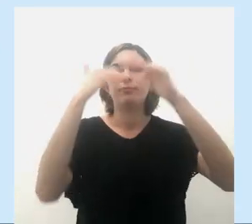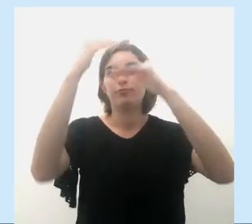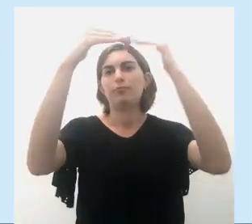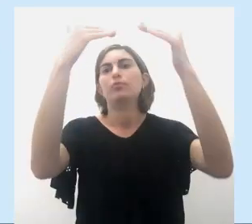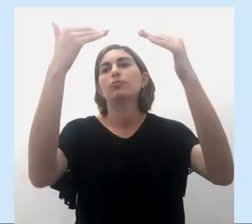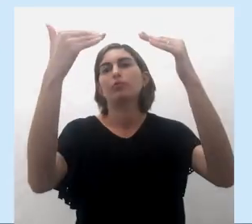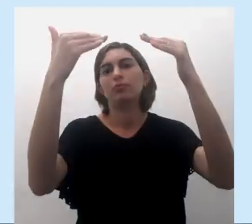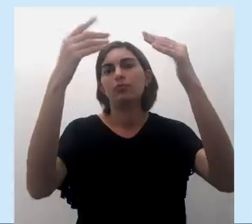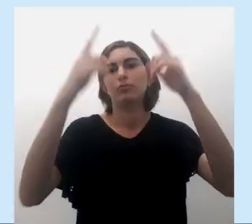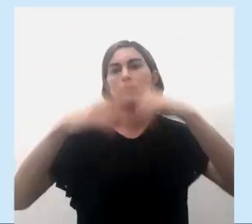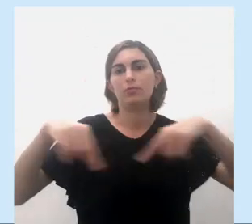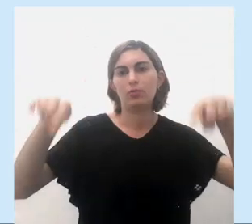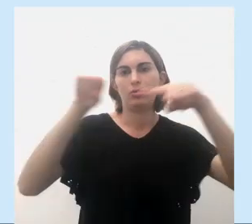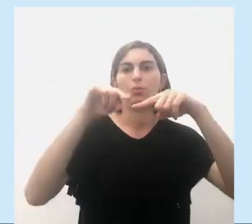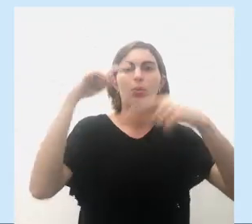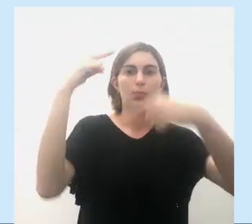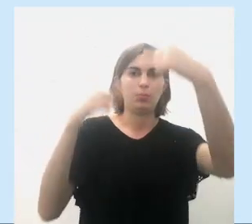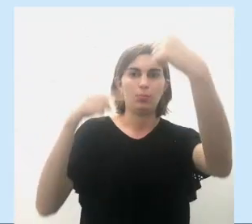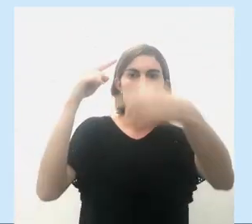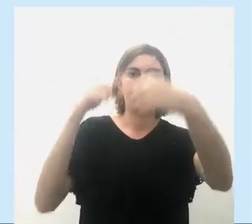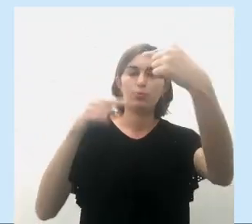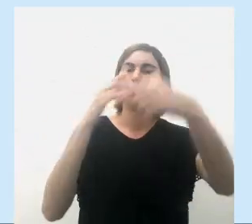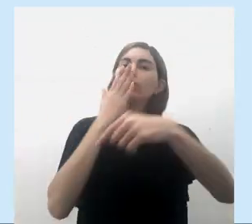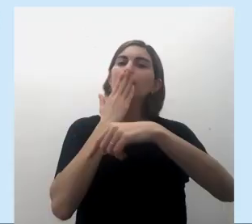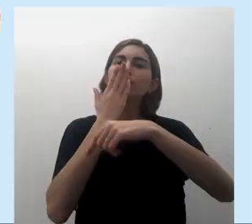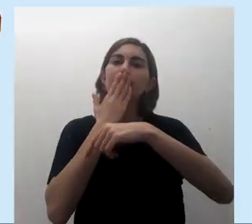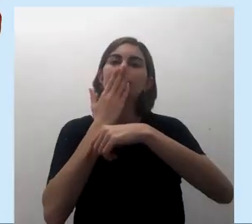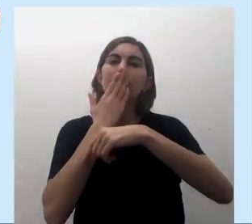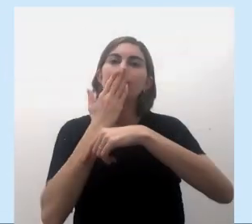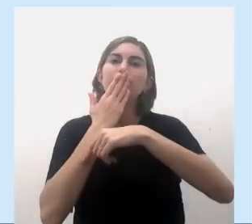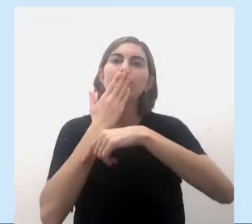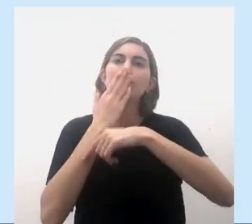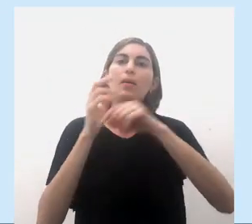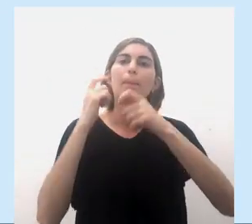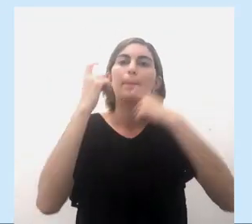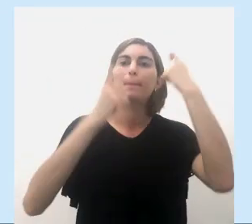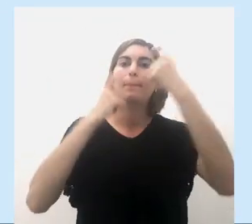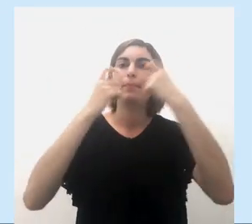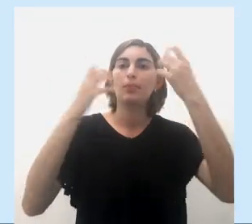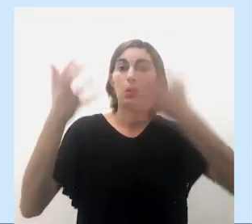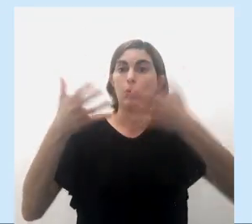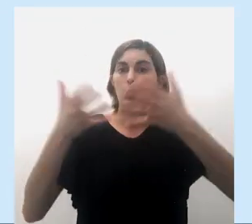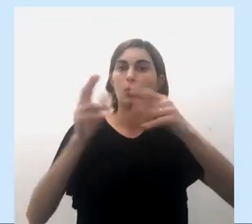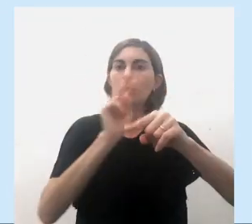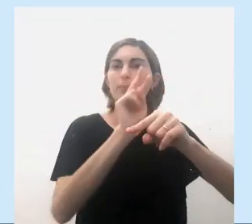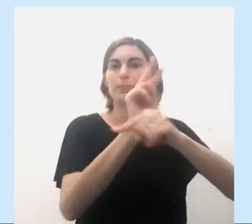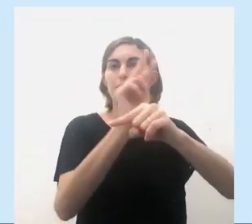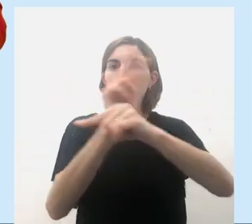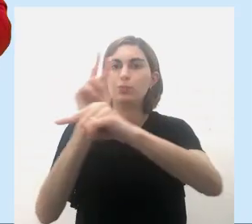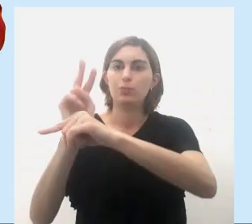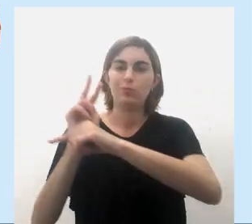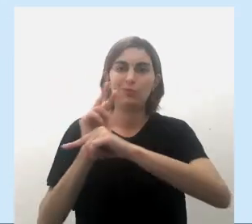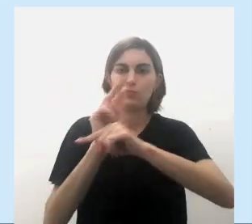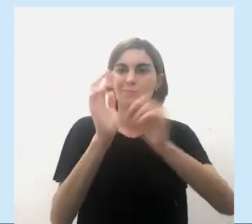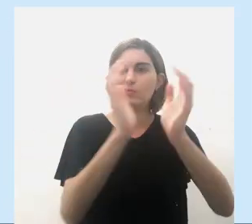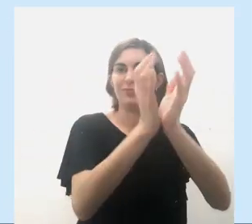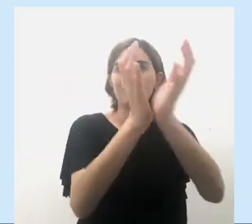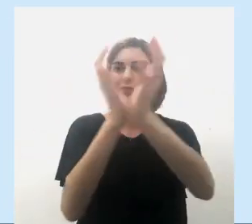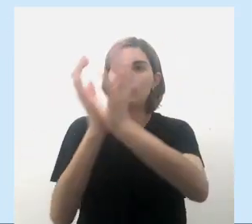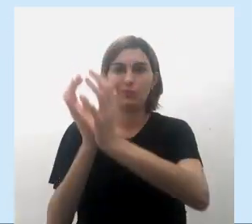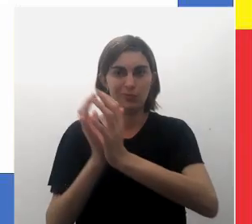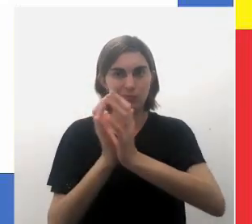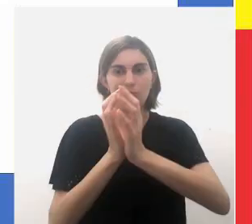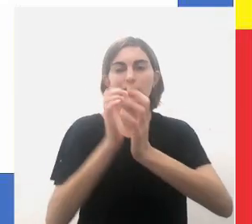evolução da política indigenista. então, a preocupação agora é o amparo legal a esses grupos.